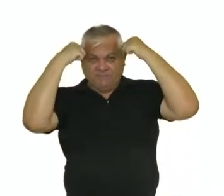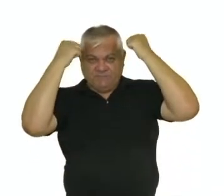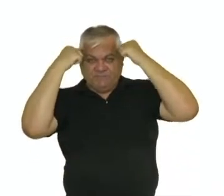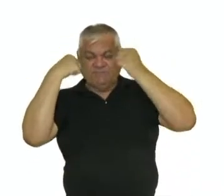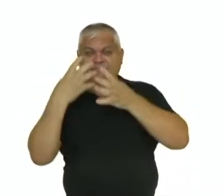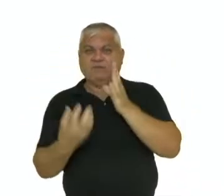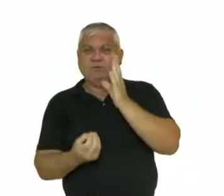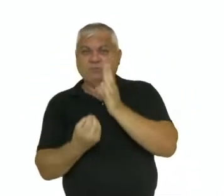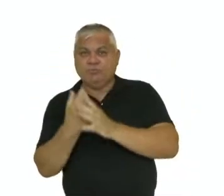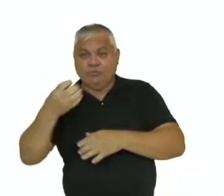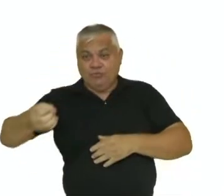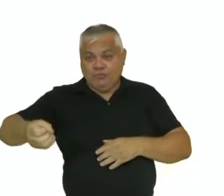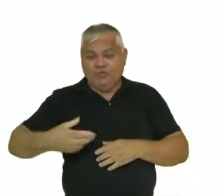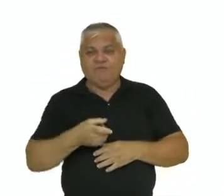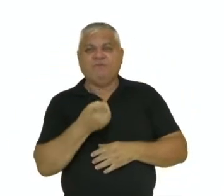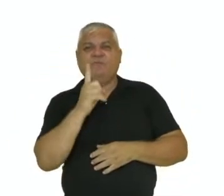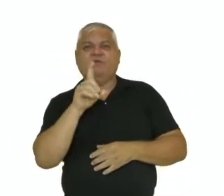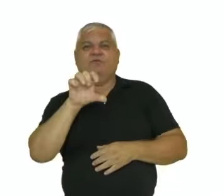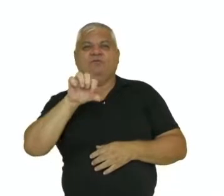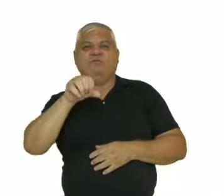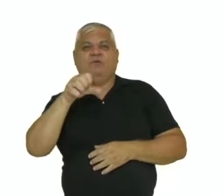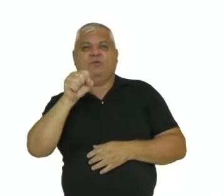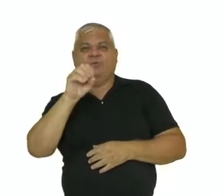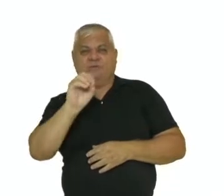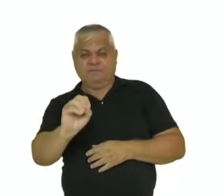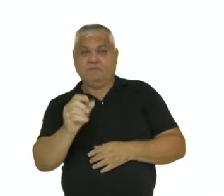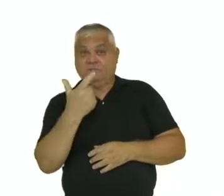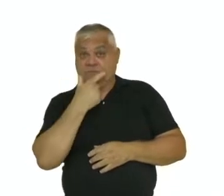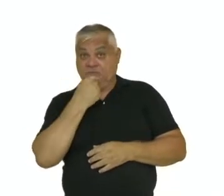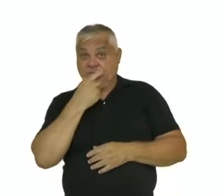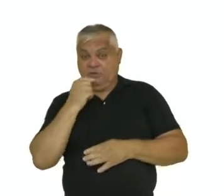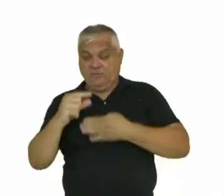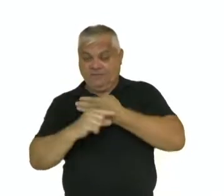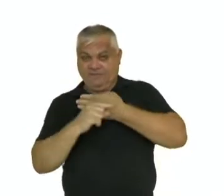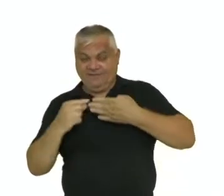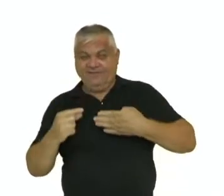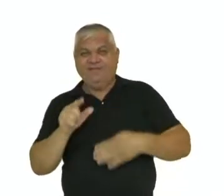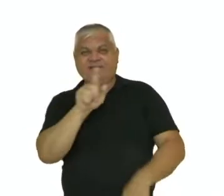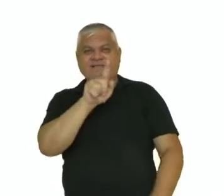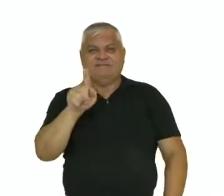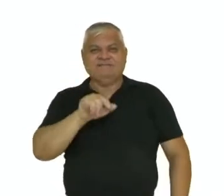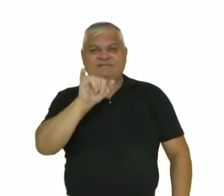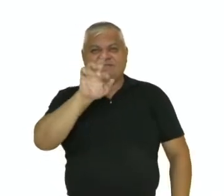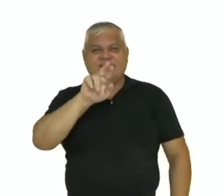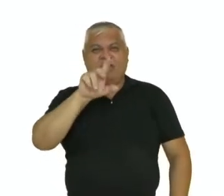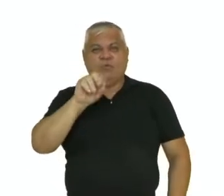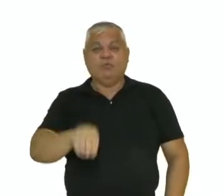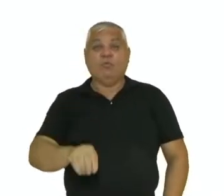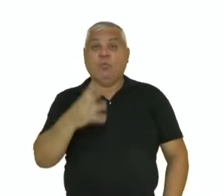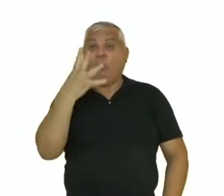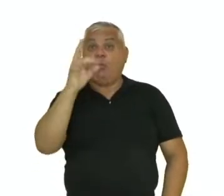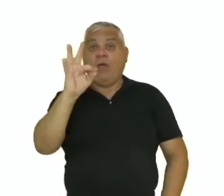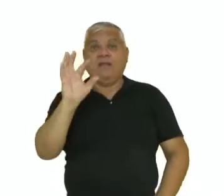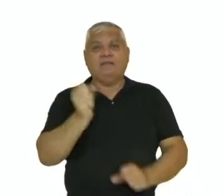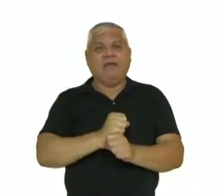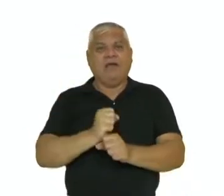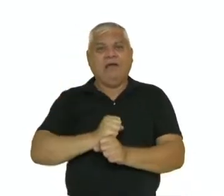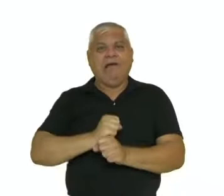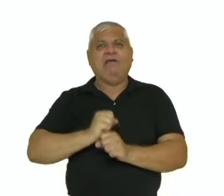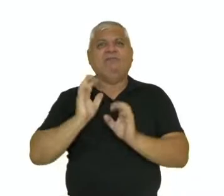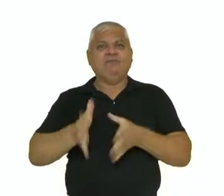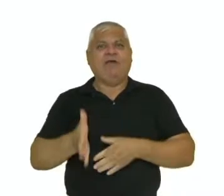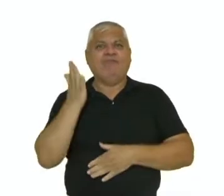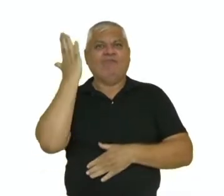1980 e agora o escritor e cartunista Ziraldo comemora 40 anos da sua criação mais